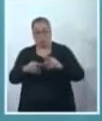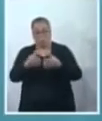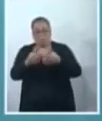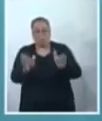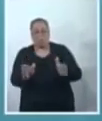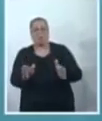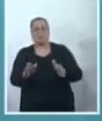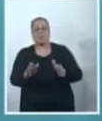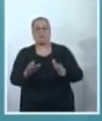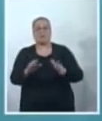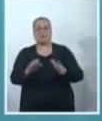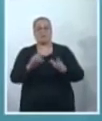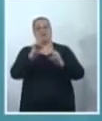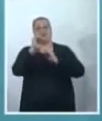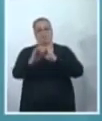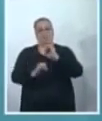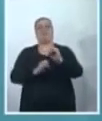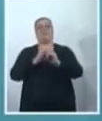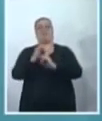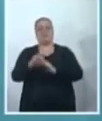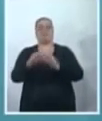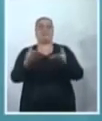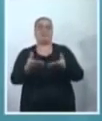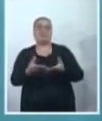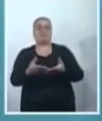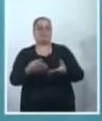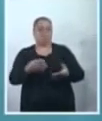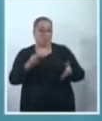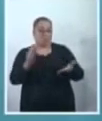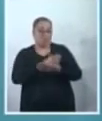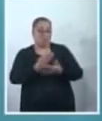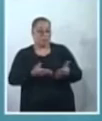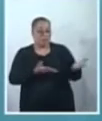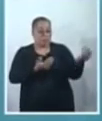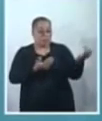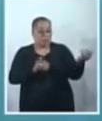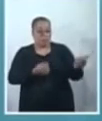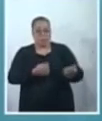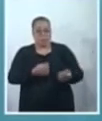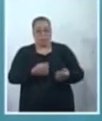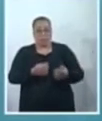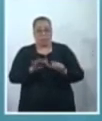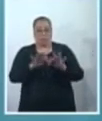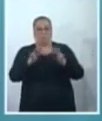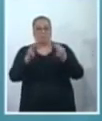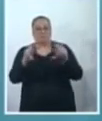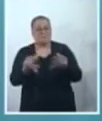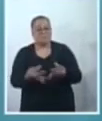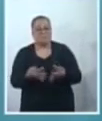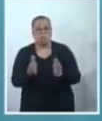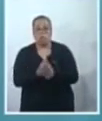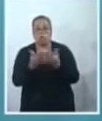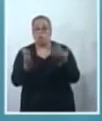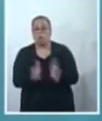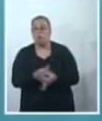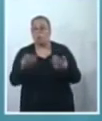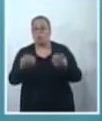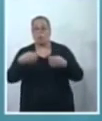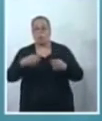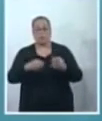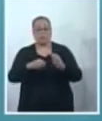o sinal de internet. Muitas vezes, um jovem da periferia precisa enviar currículos, precisa 3G dele, não